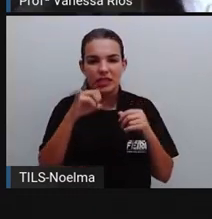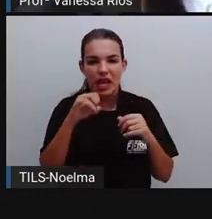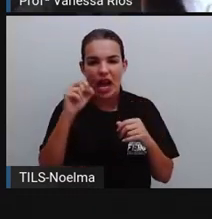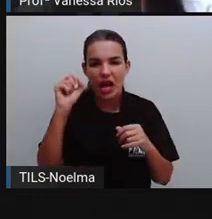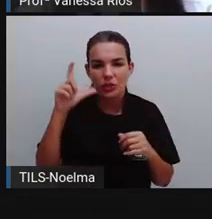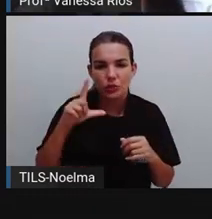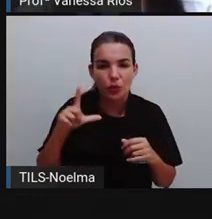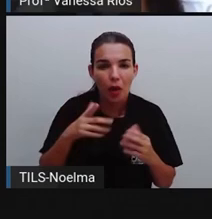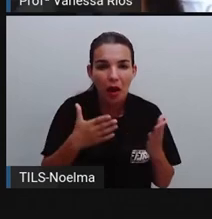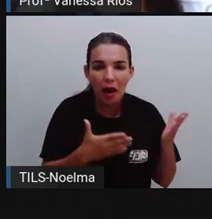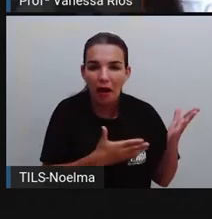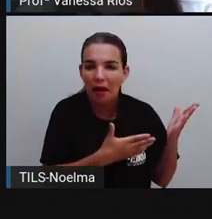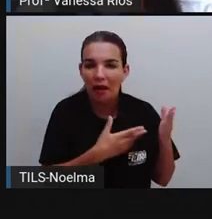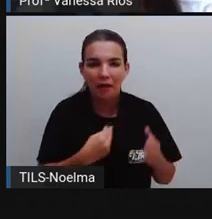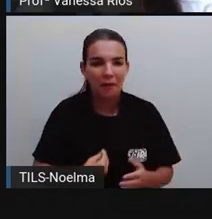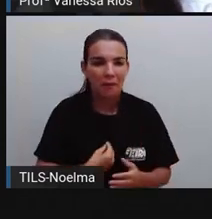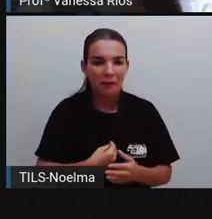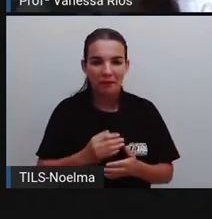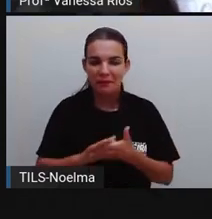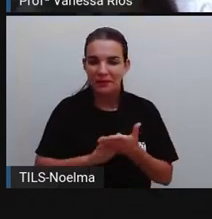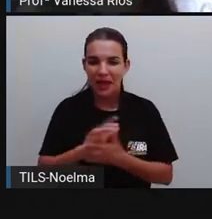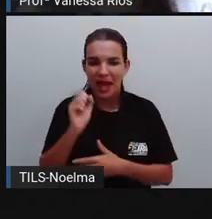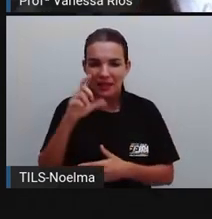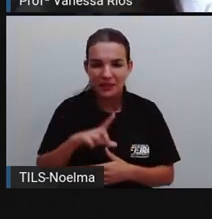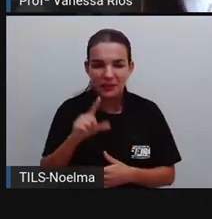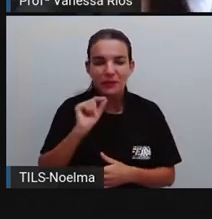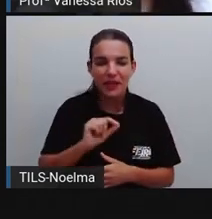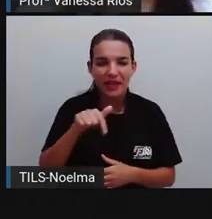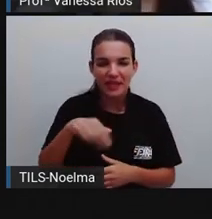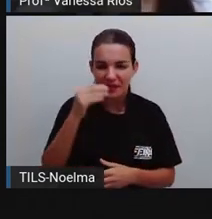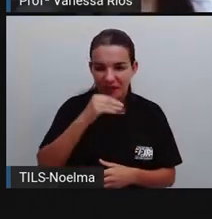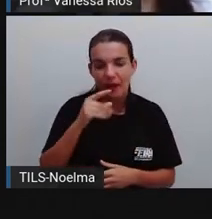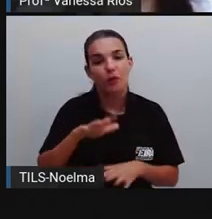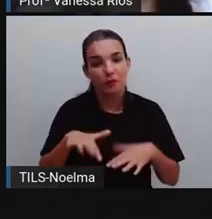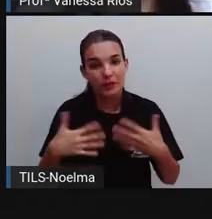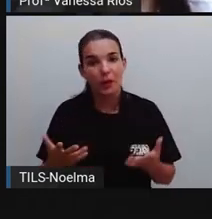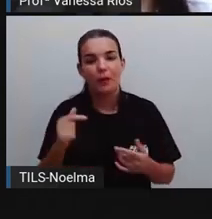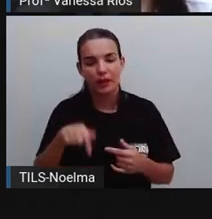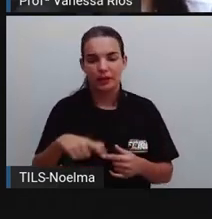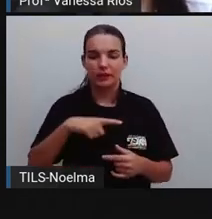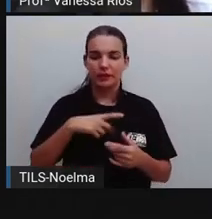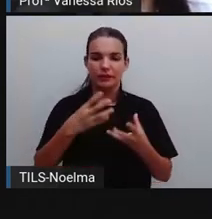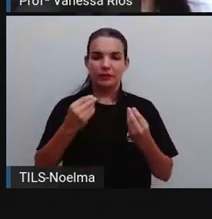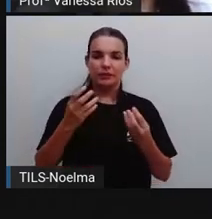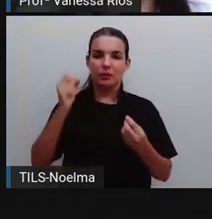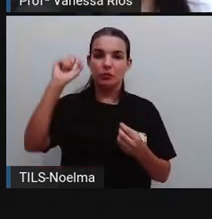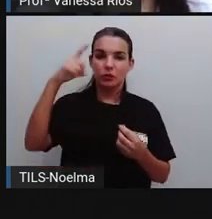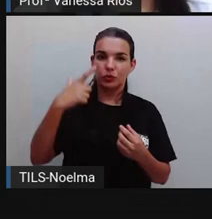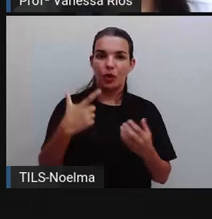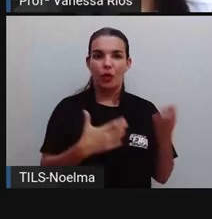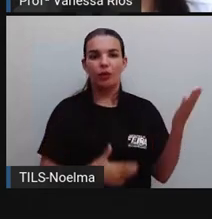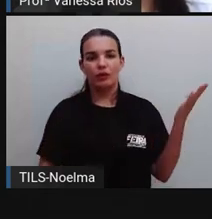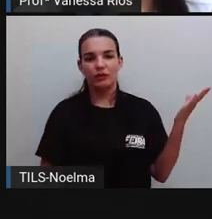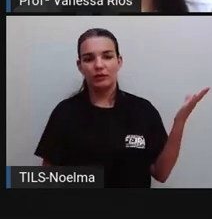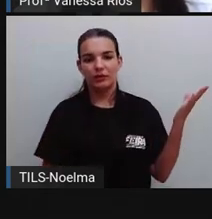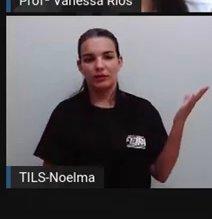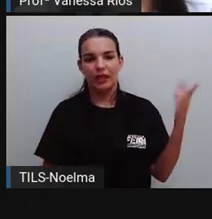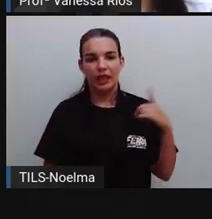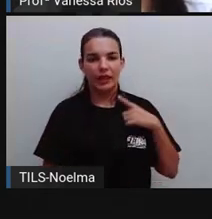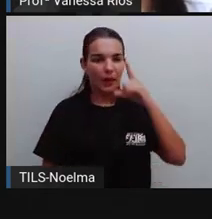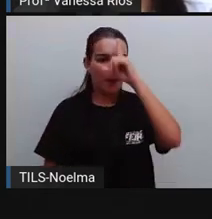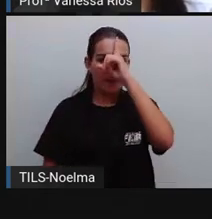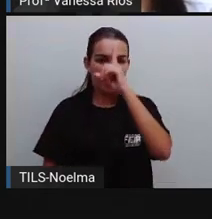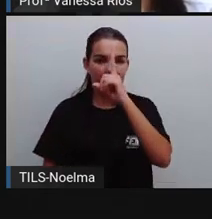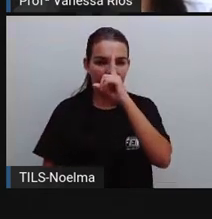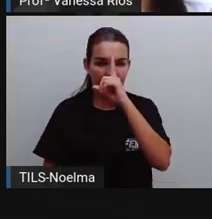que a gente não percebe presente aí entre as regiões e os estados brasileiros. A gente percebe a cor amarela,